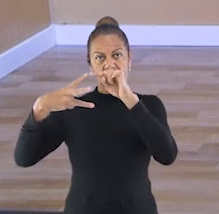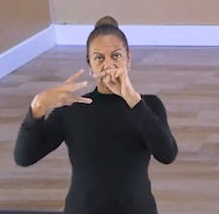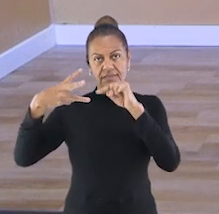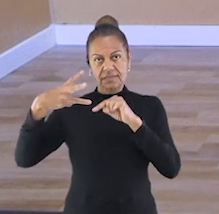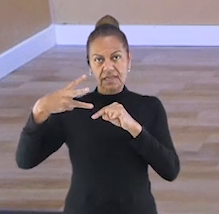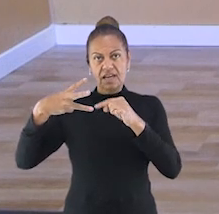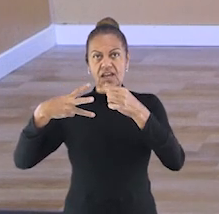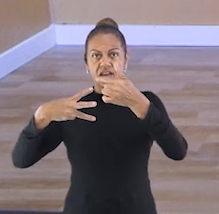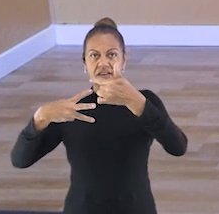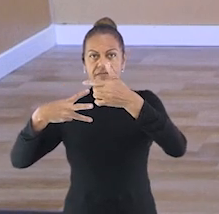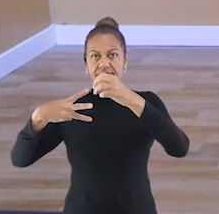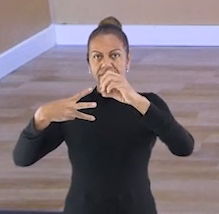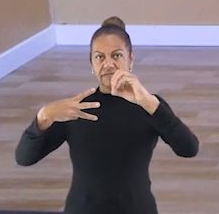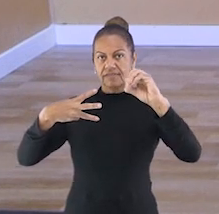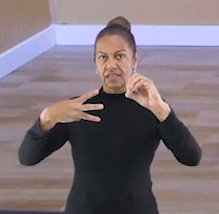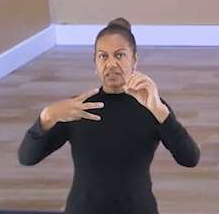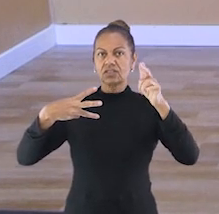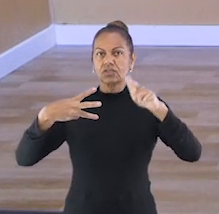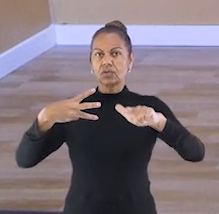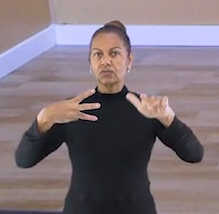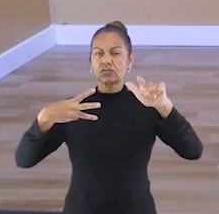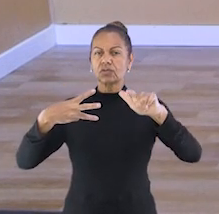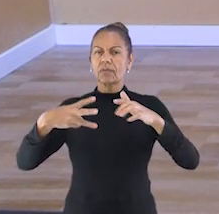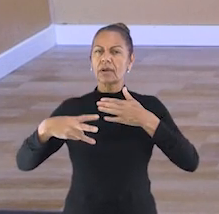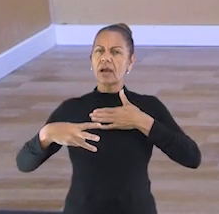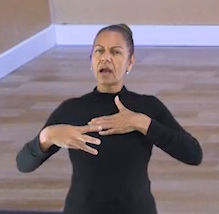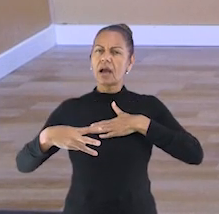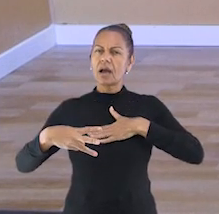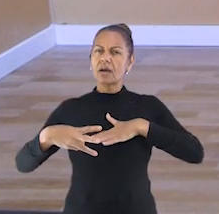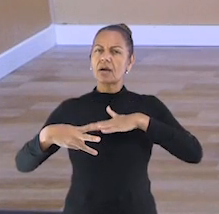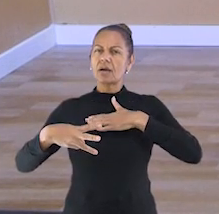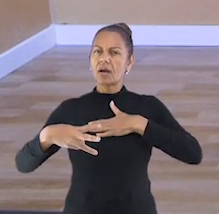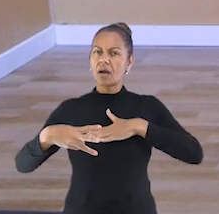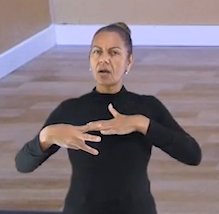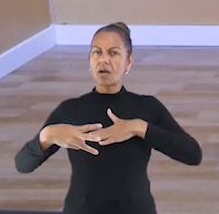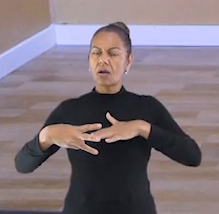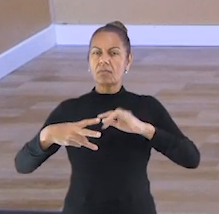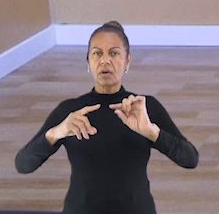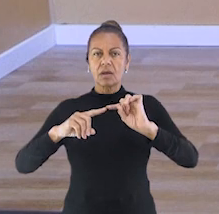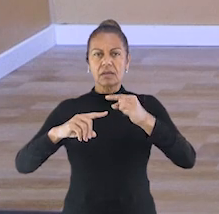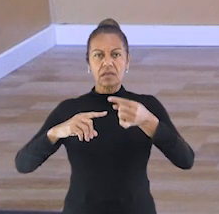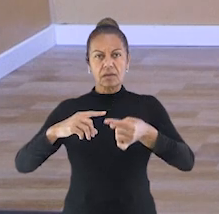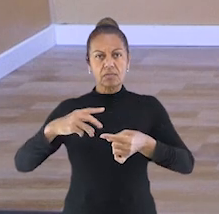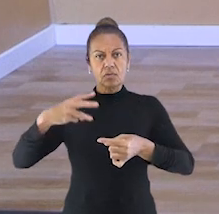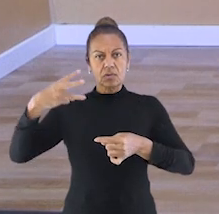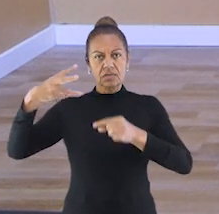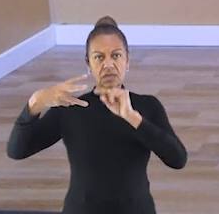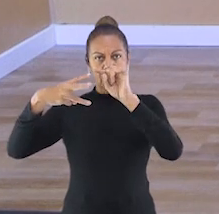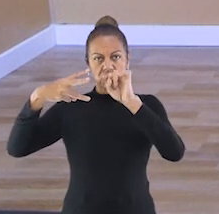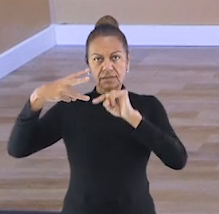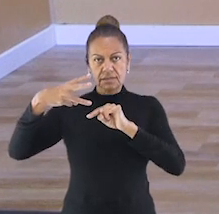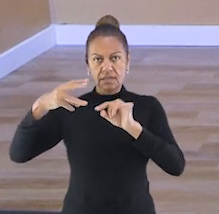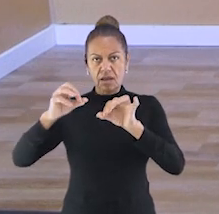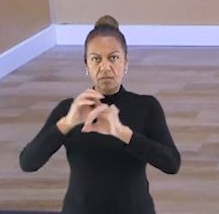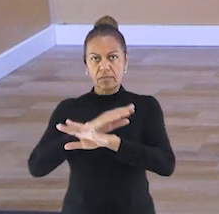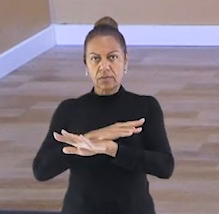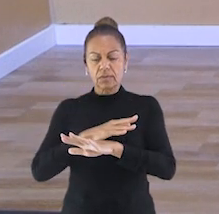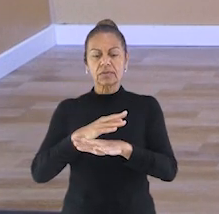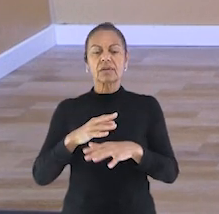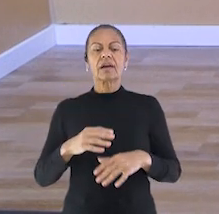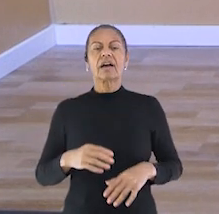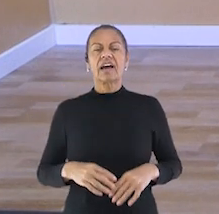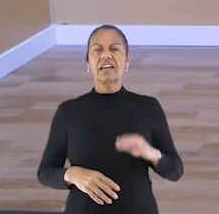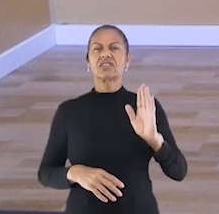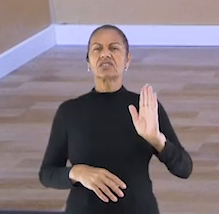de 20 repetições. Bem suave. Bem tranquilo. Depois que a gente acabar essas três séries, aí sim,